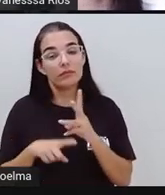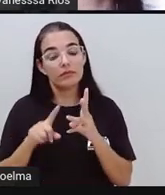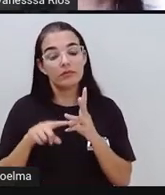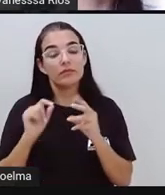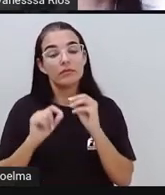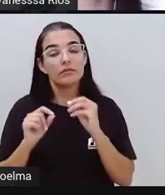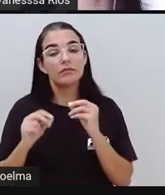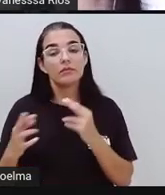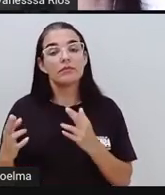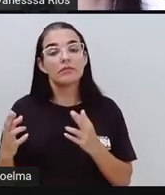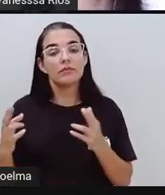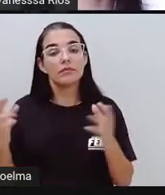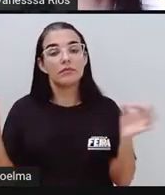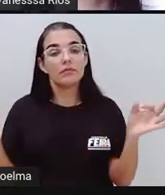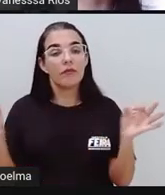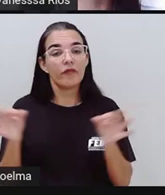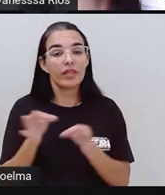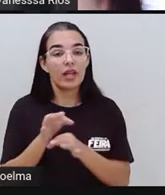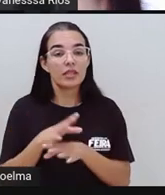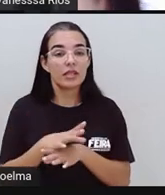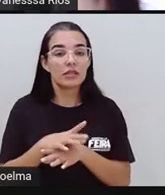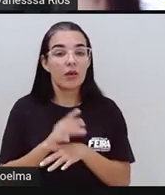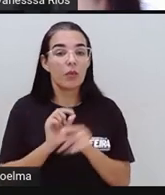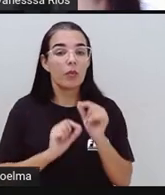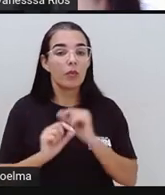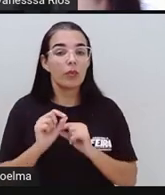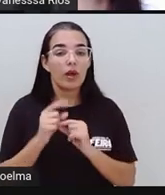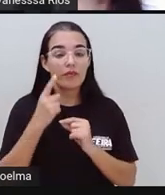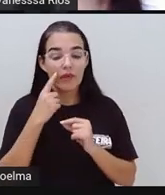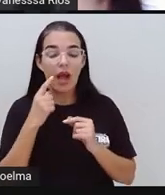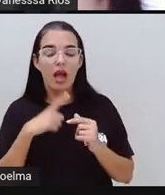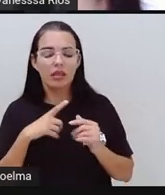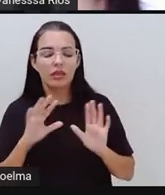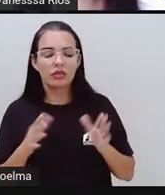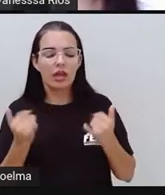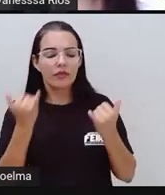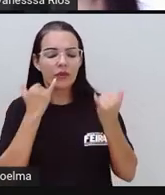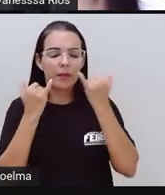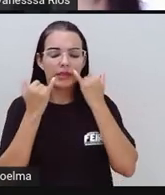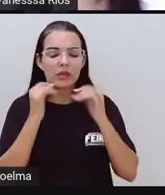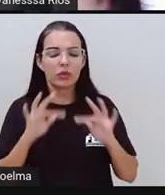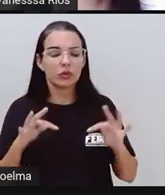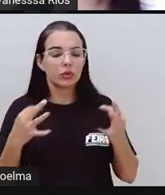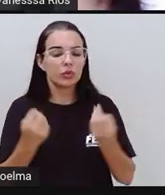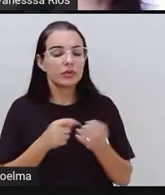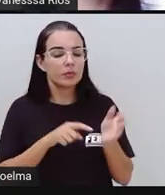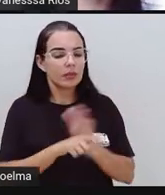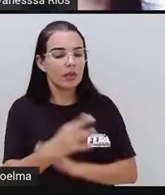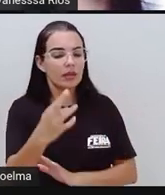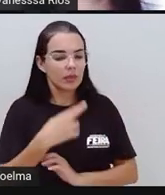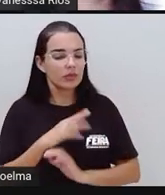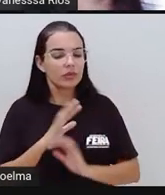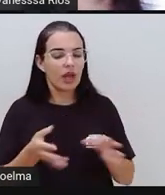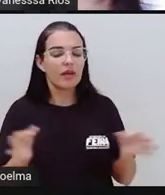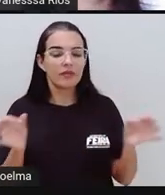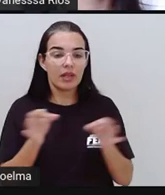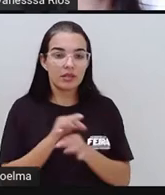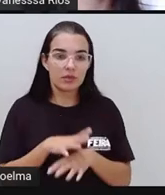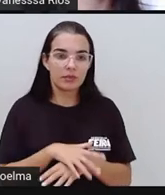análise, né? Das informações que foram coletadas a partir do que foi respondido.